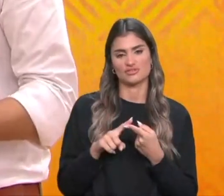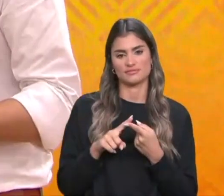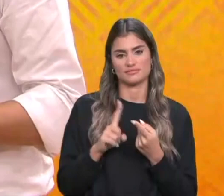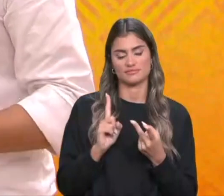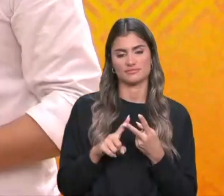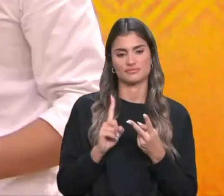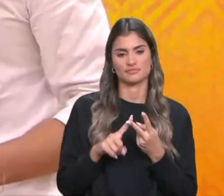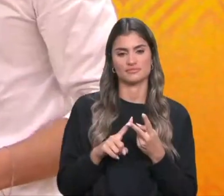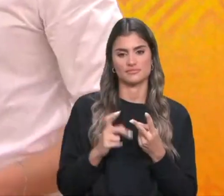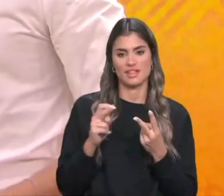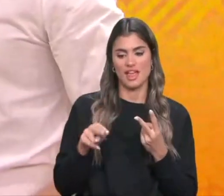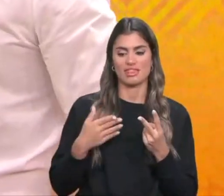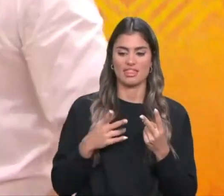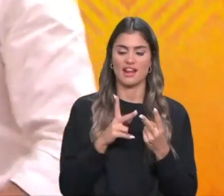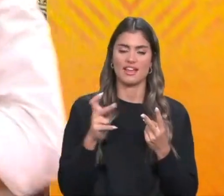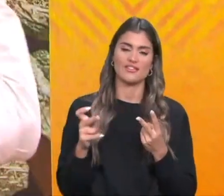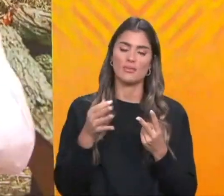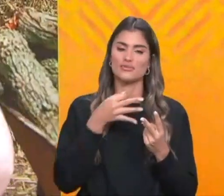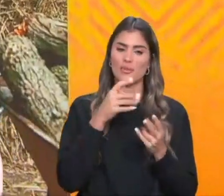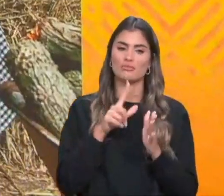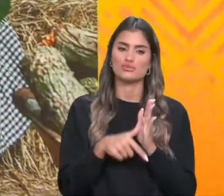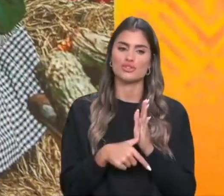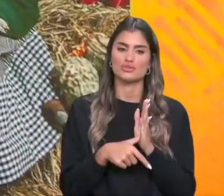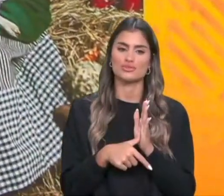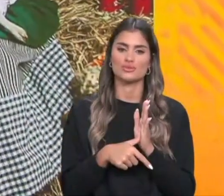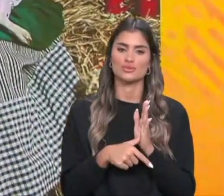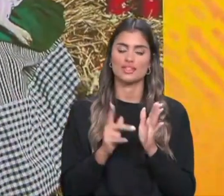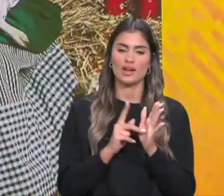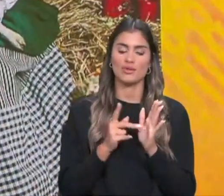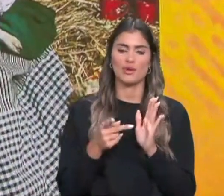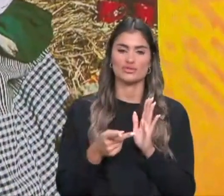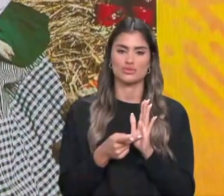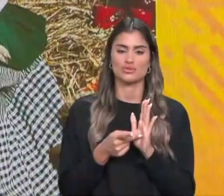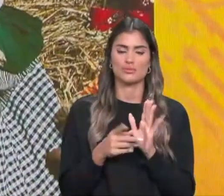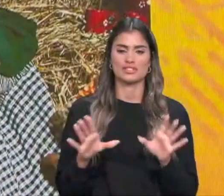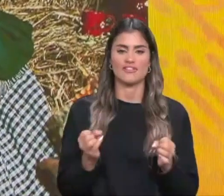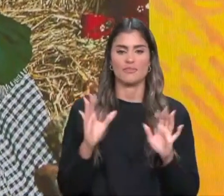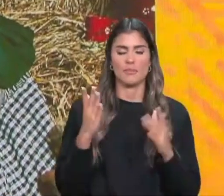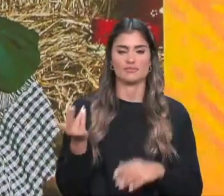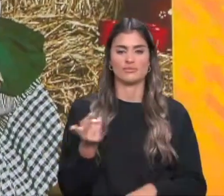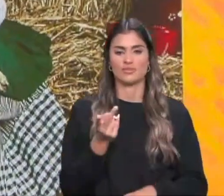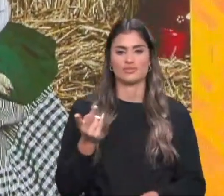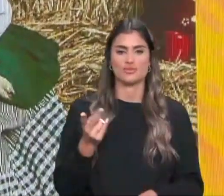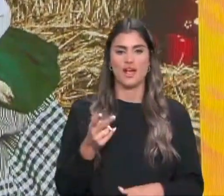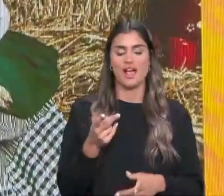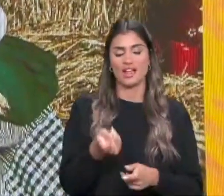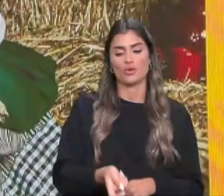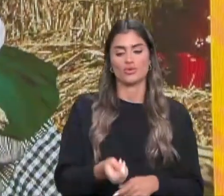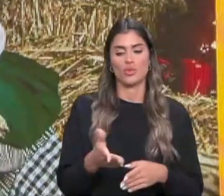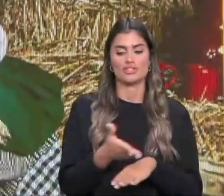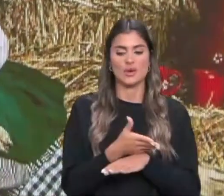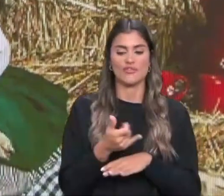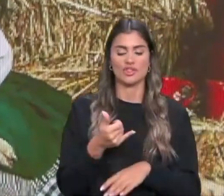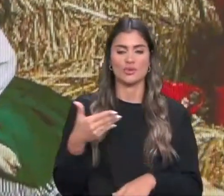É verdade, e também a Andréia. Que nos vai falar de um projeto altamente tecnológico. O Cláudio, para ela. Que é a agricultura do século XXI. Gosto